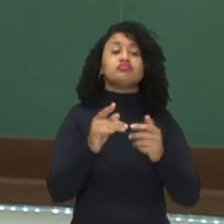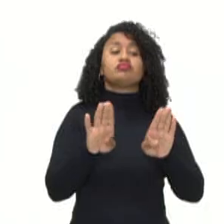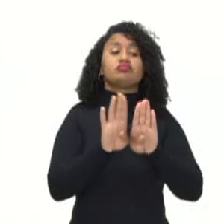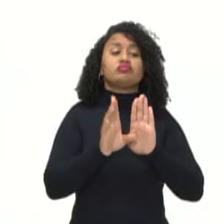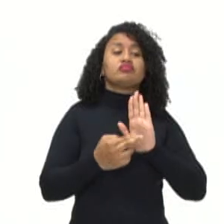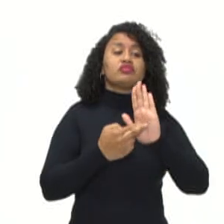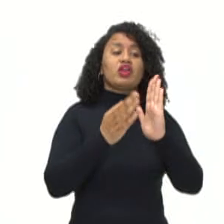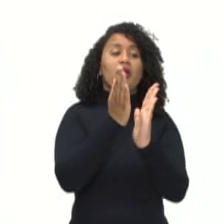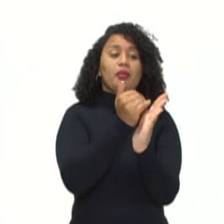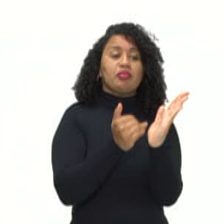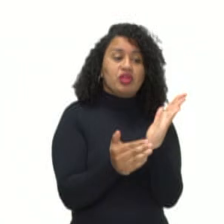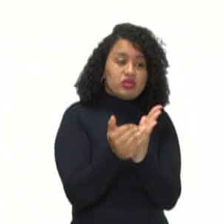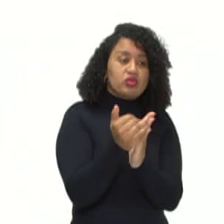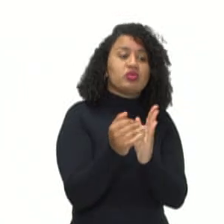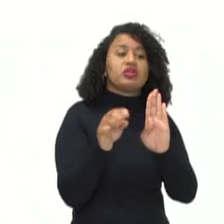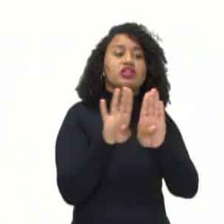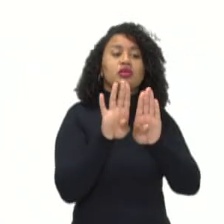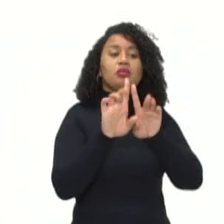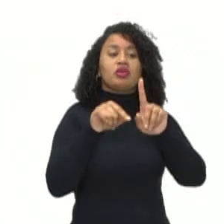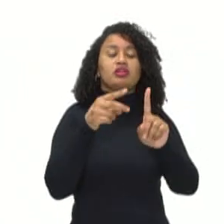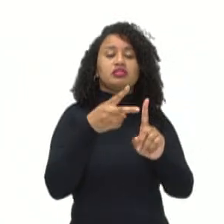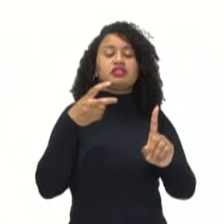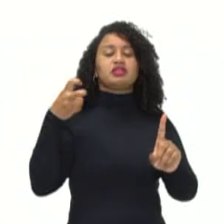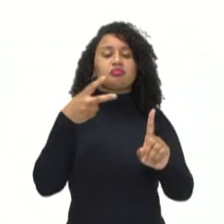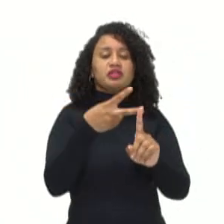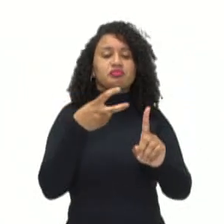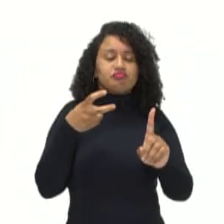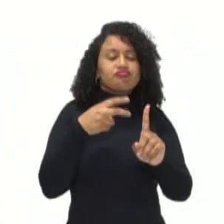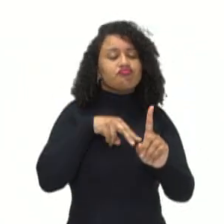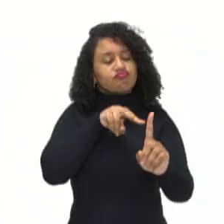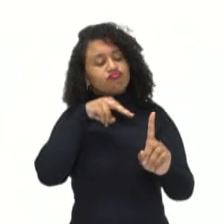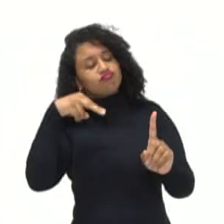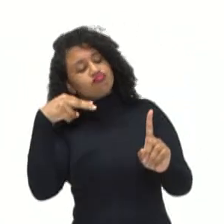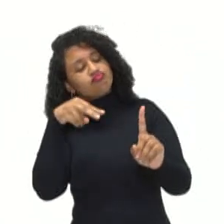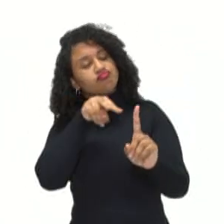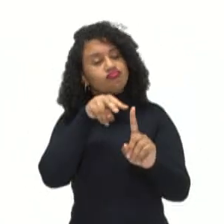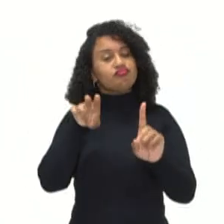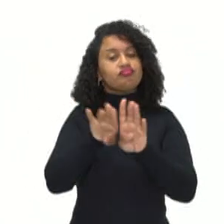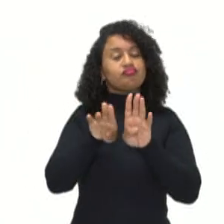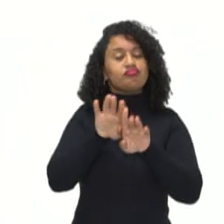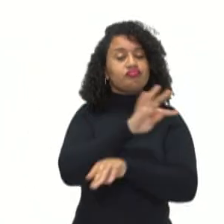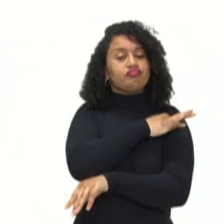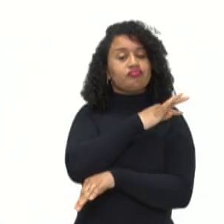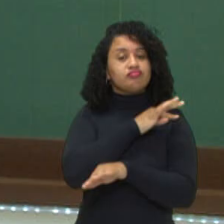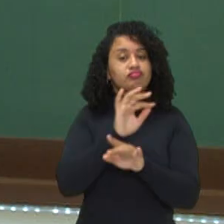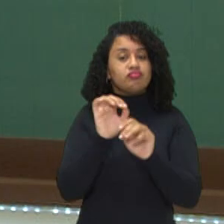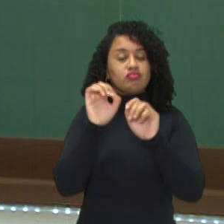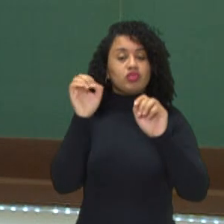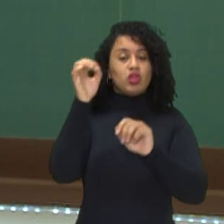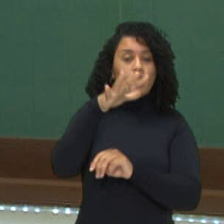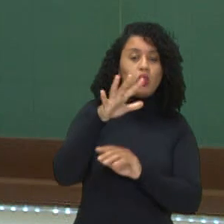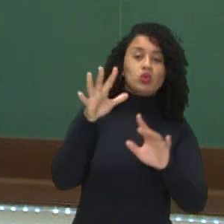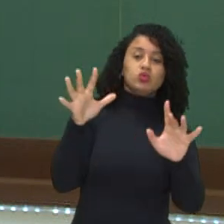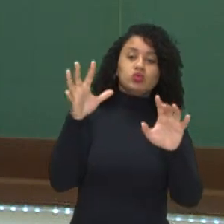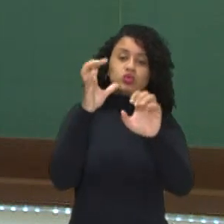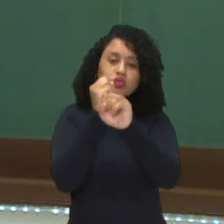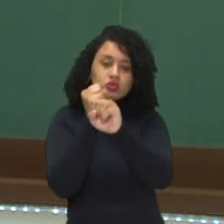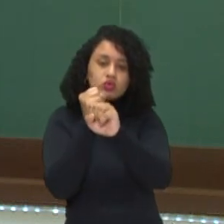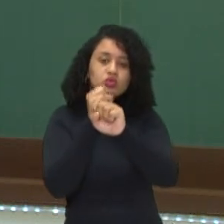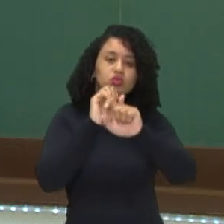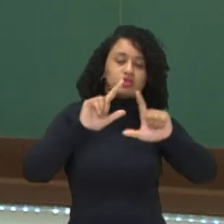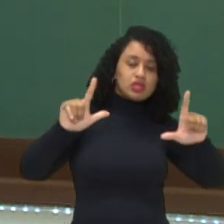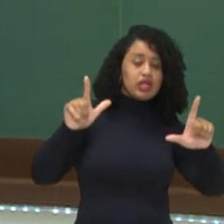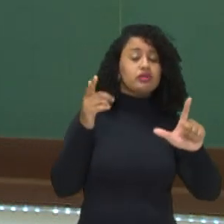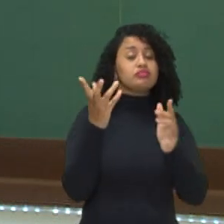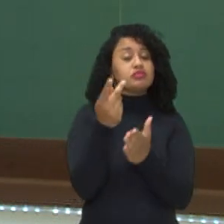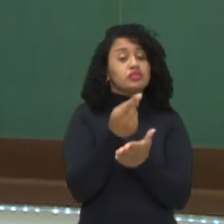também na pintura, graças à perspectiva e às técnicas de luz e sombra. Então, gente vai conseguir, no desenho, na